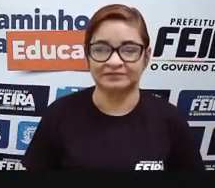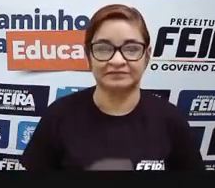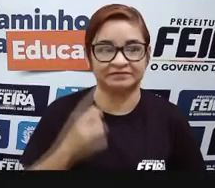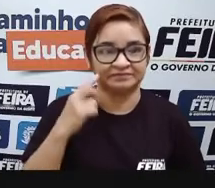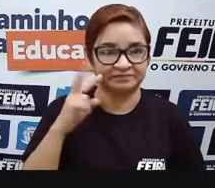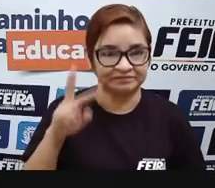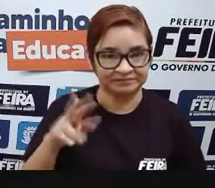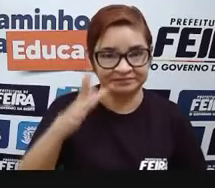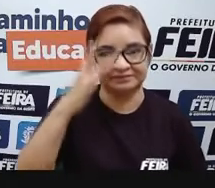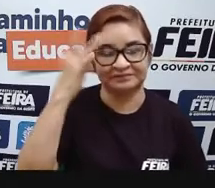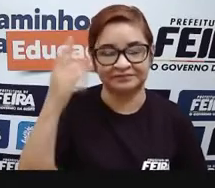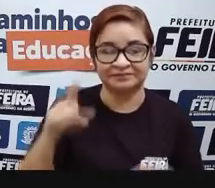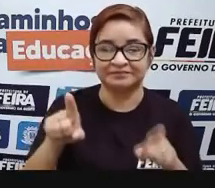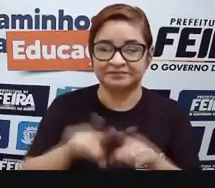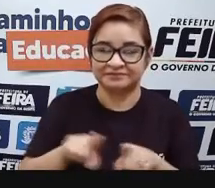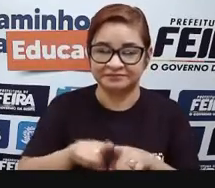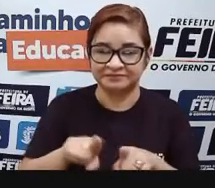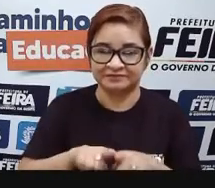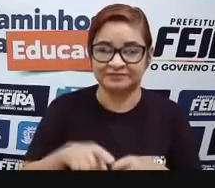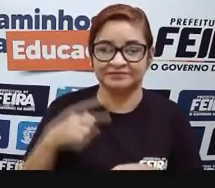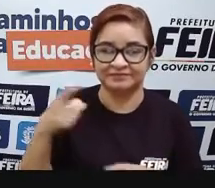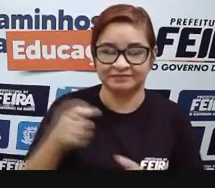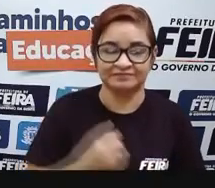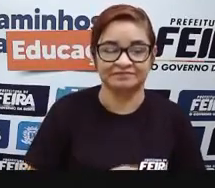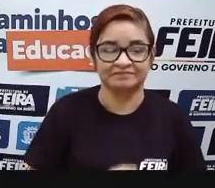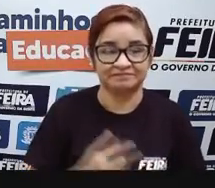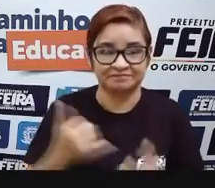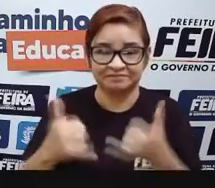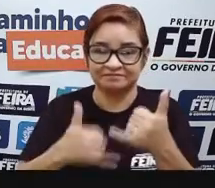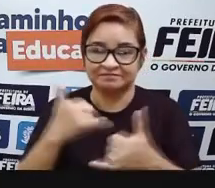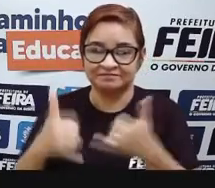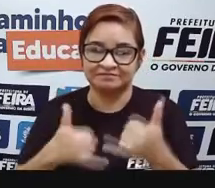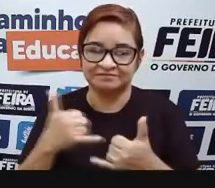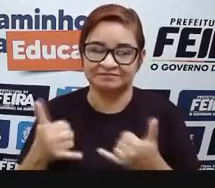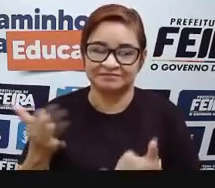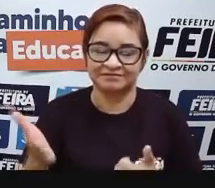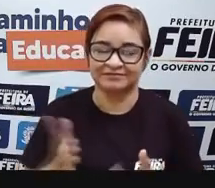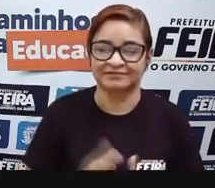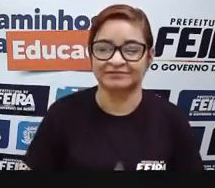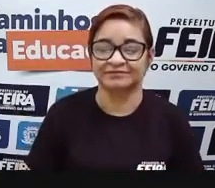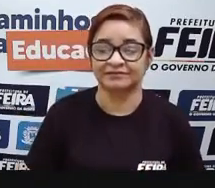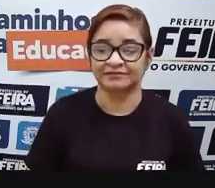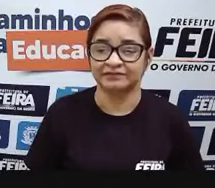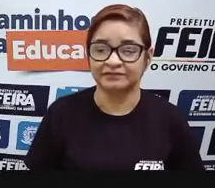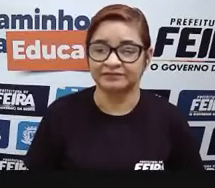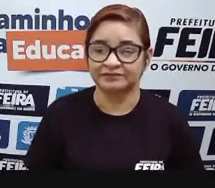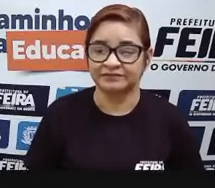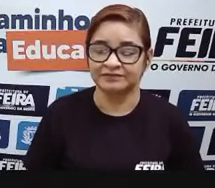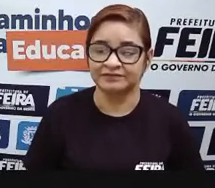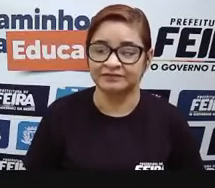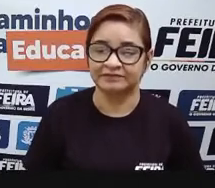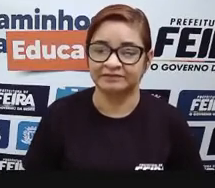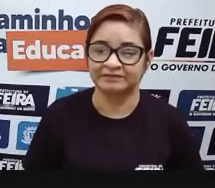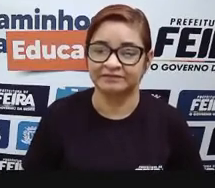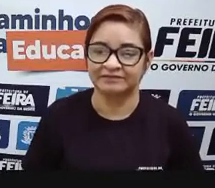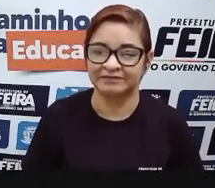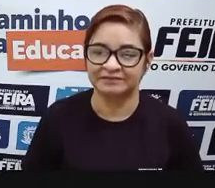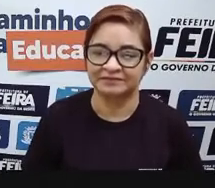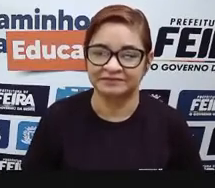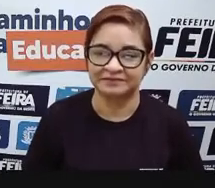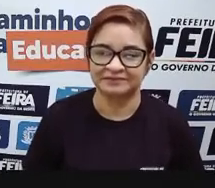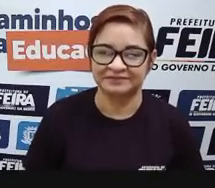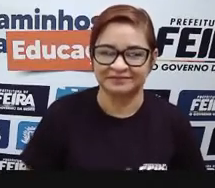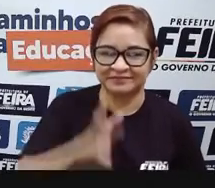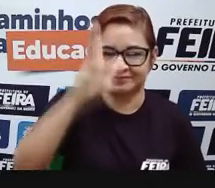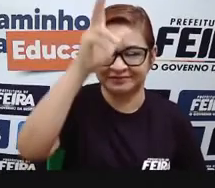Alô, meus amigos das redes sociais. Aqui no calçadão da Salles Barbosa, encontrei o Denilson. Como é o nome desse instrumento aí, Denilson? A galinha pitadinha.